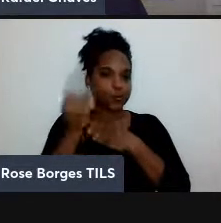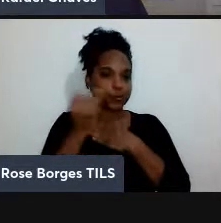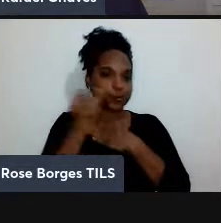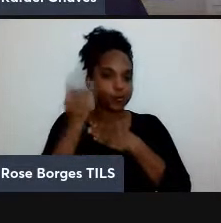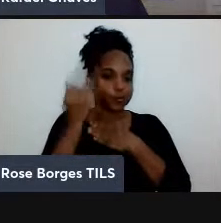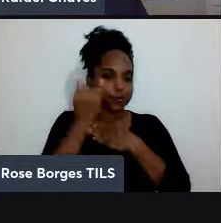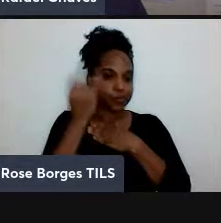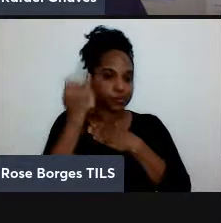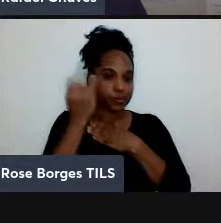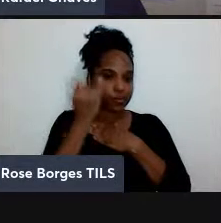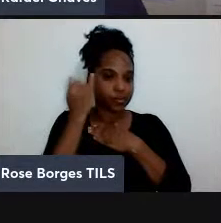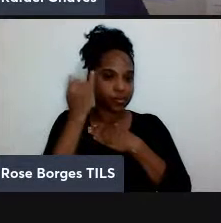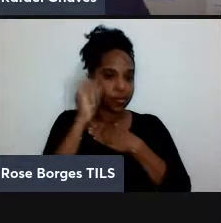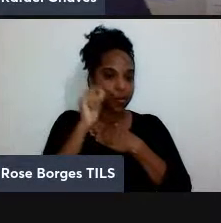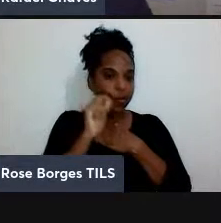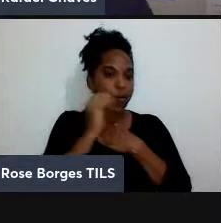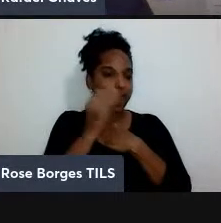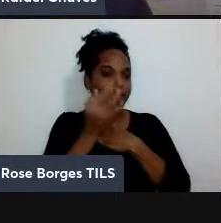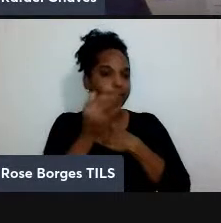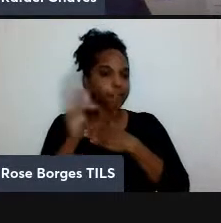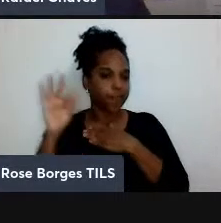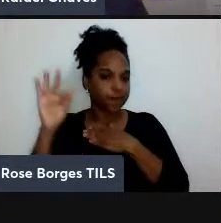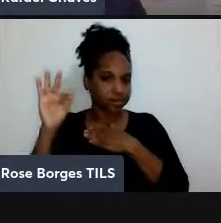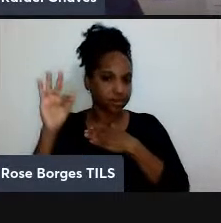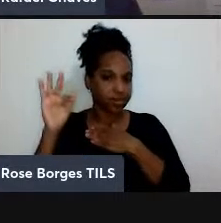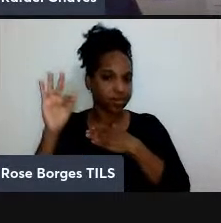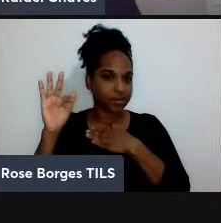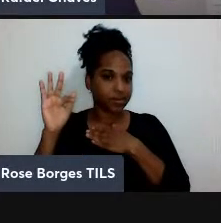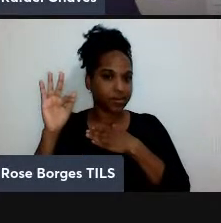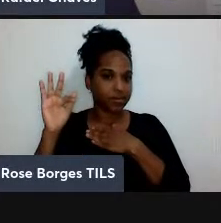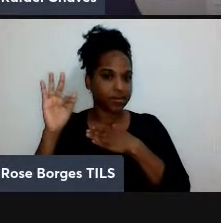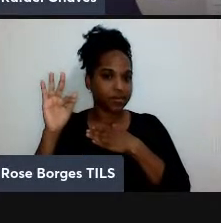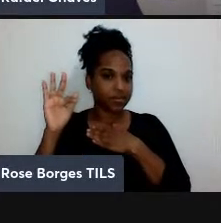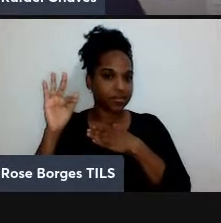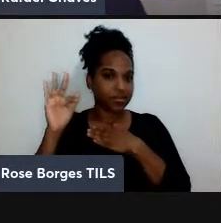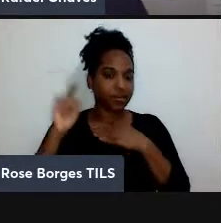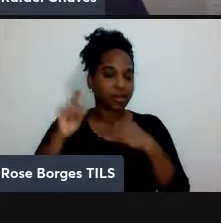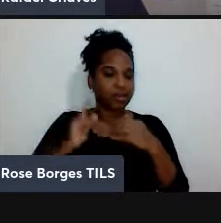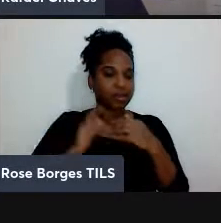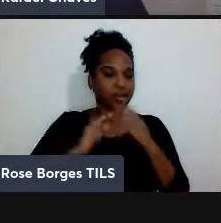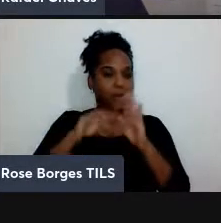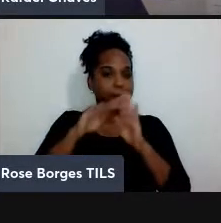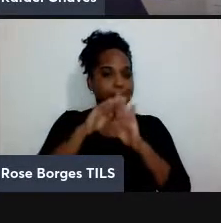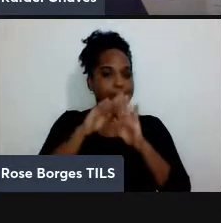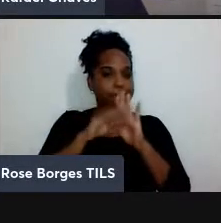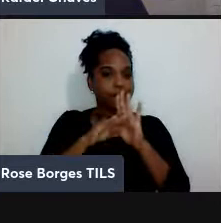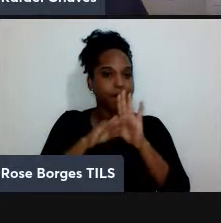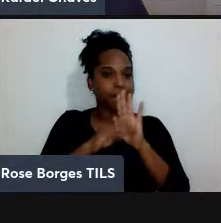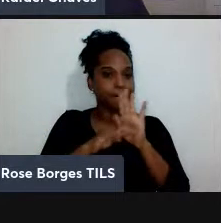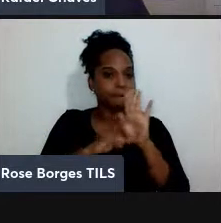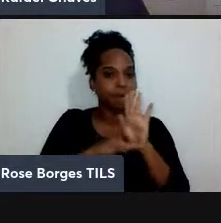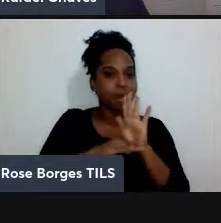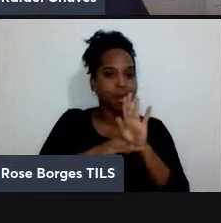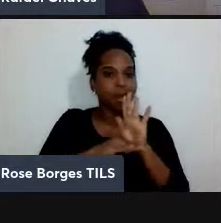nessa física de fronteira então tem um programa nos Estados Unidos que chama